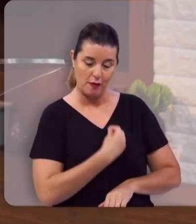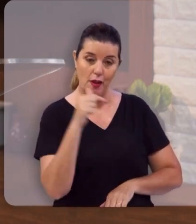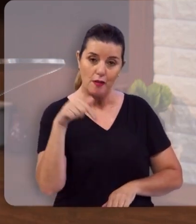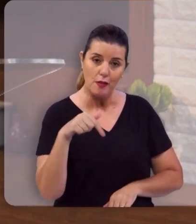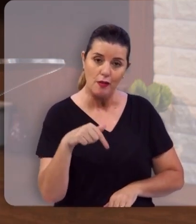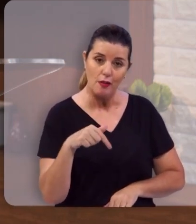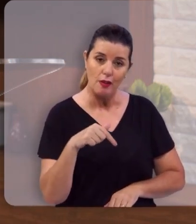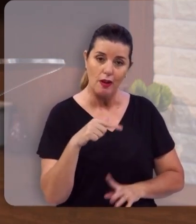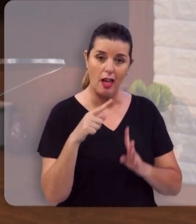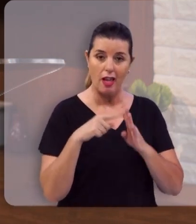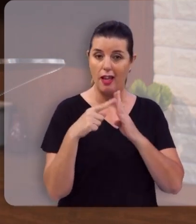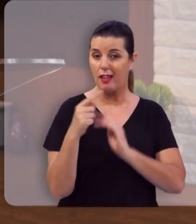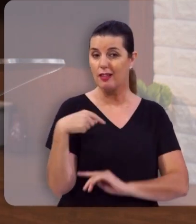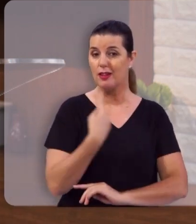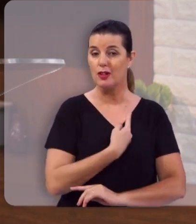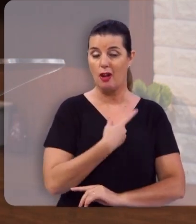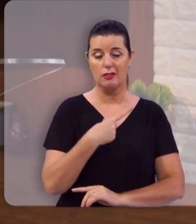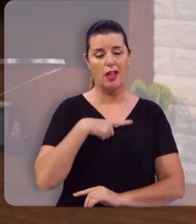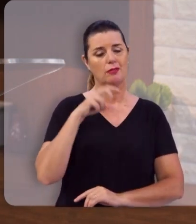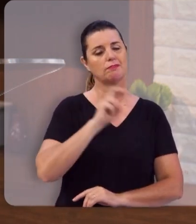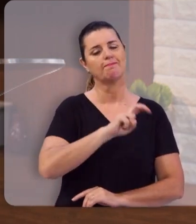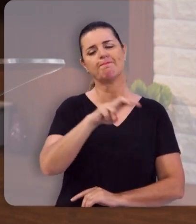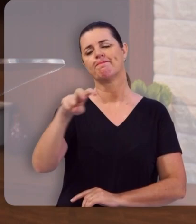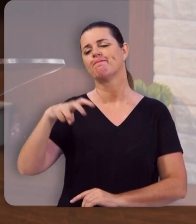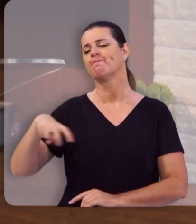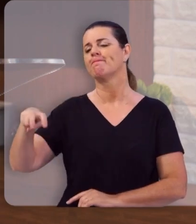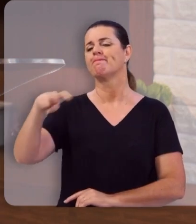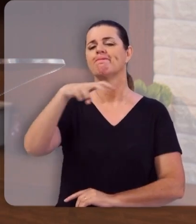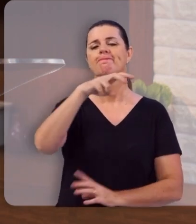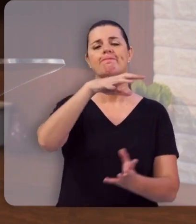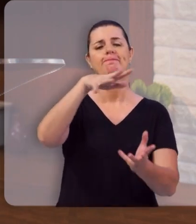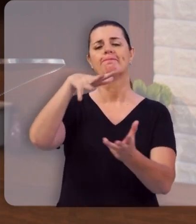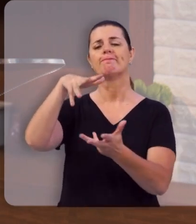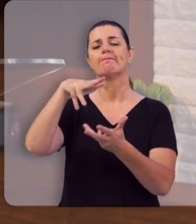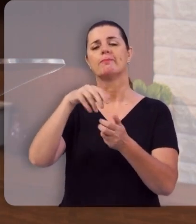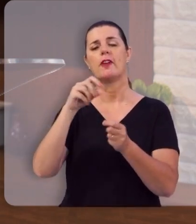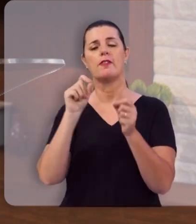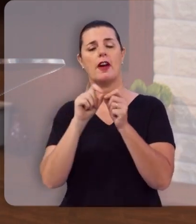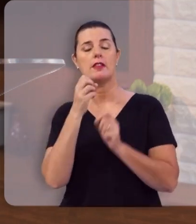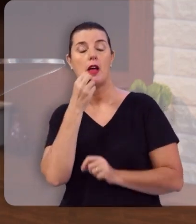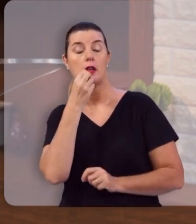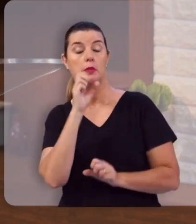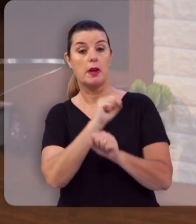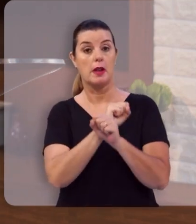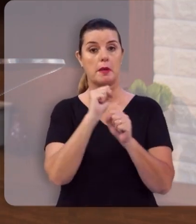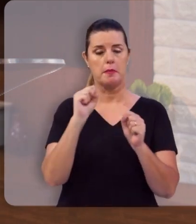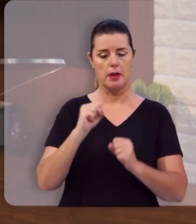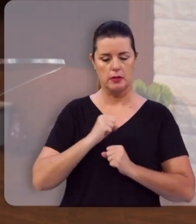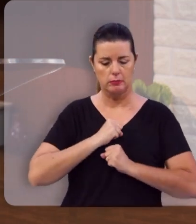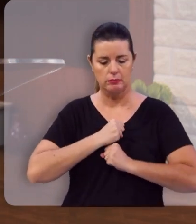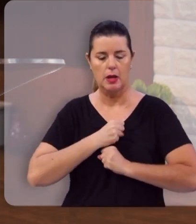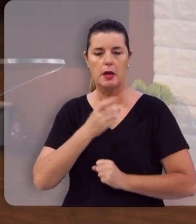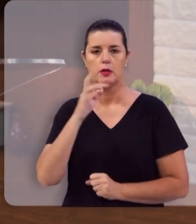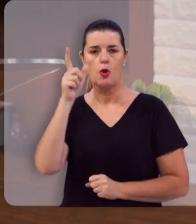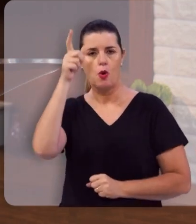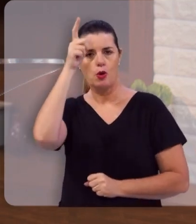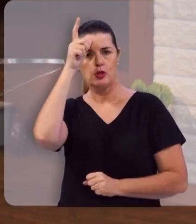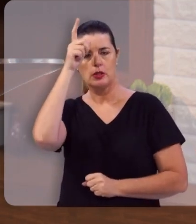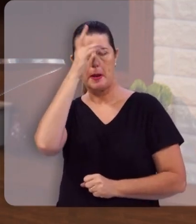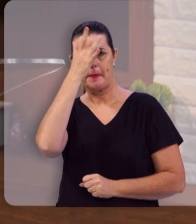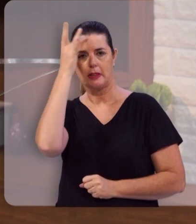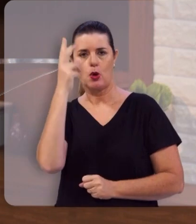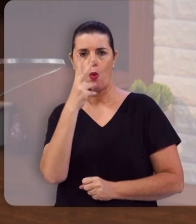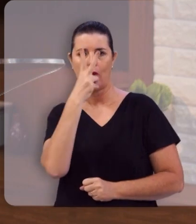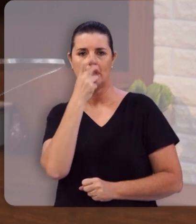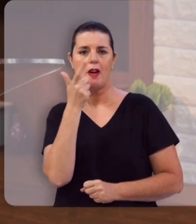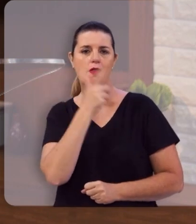entre nós, andou por toda parte, fazendo o bem, libertando os oprimidos do diabo. Os cegos